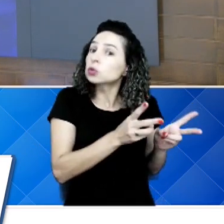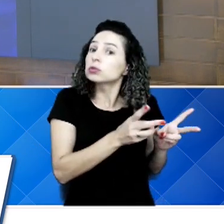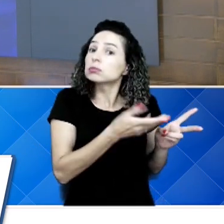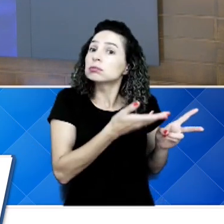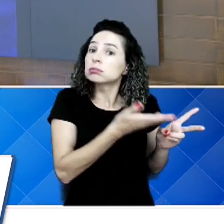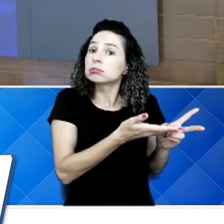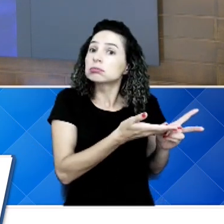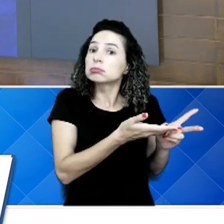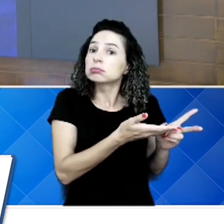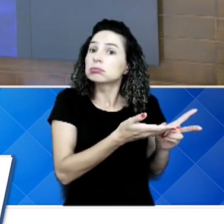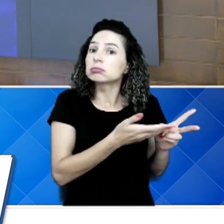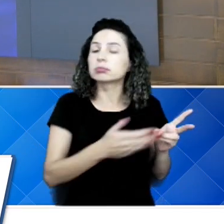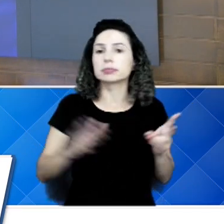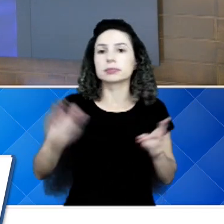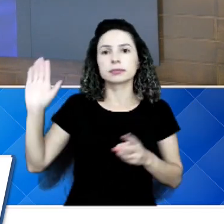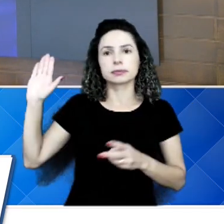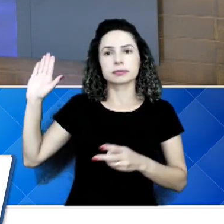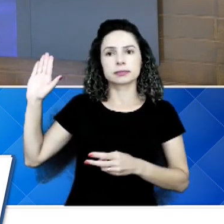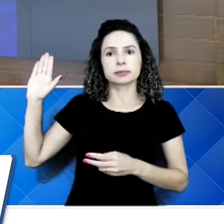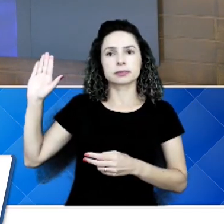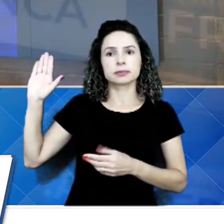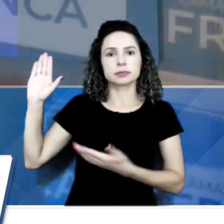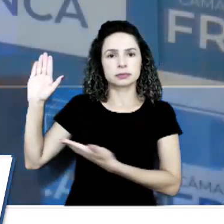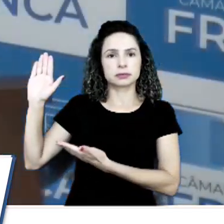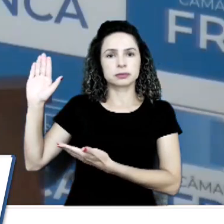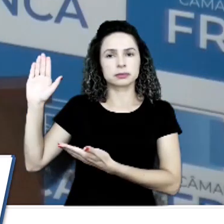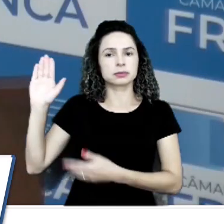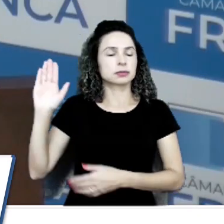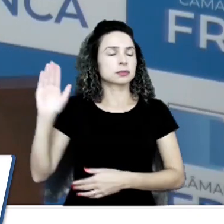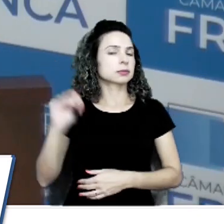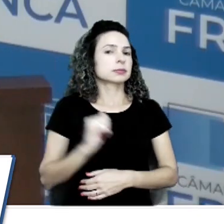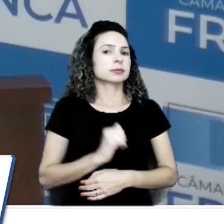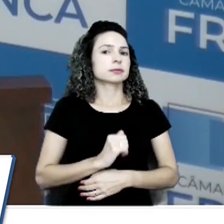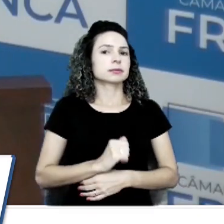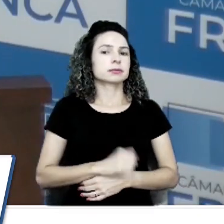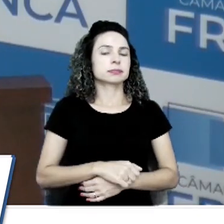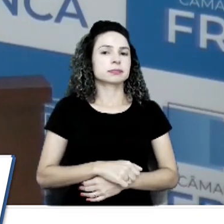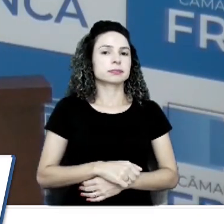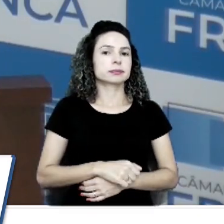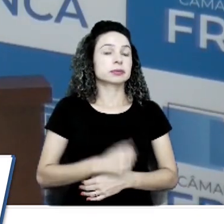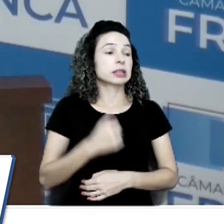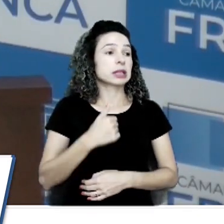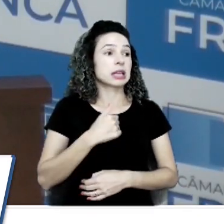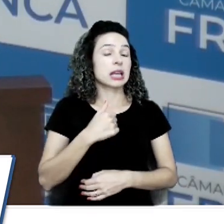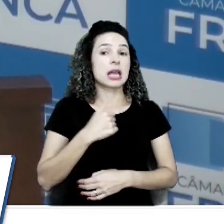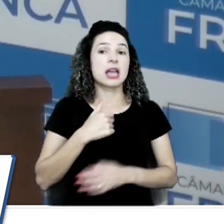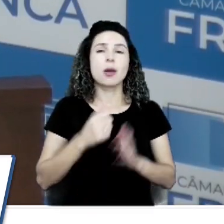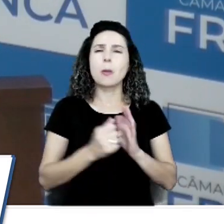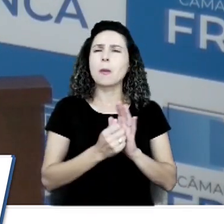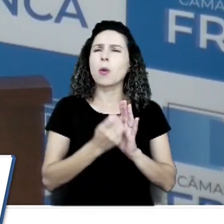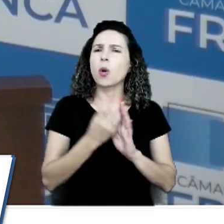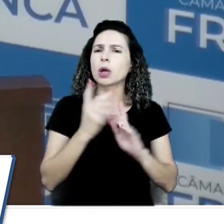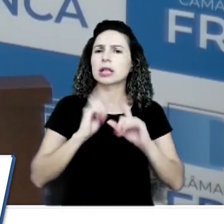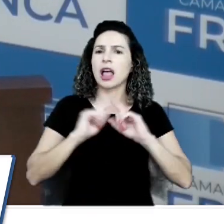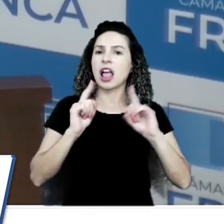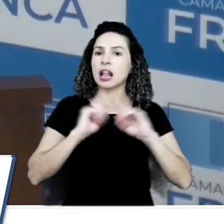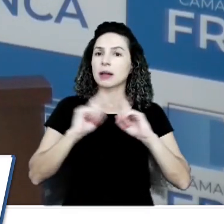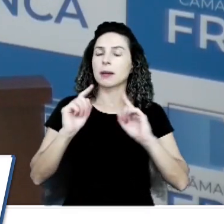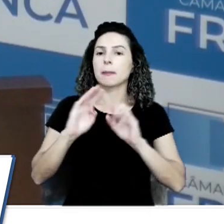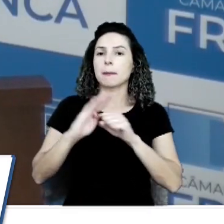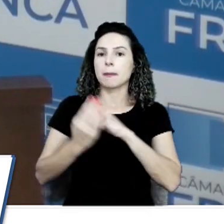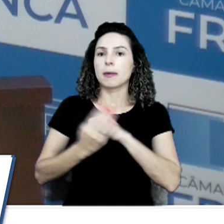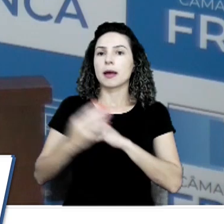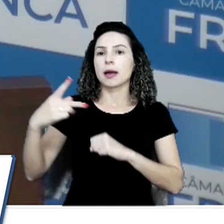lixeiras lá? Uma parte, Ronaldo. Pois não. Eu tive muitas reclamações lá dos Pinhais, por conta das